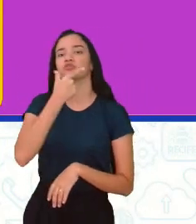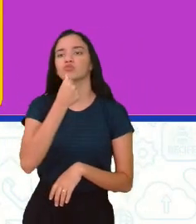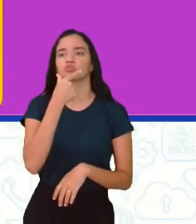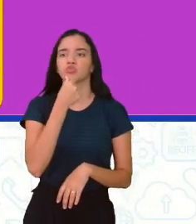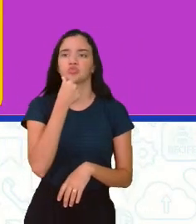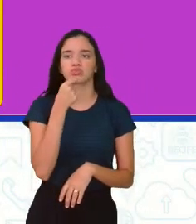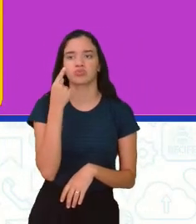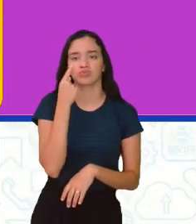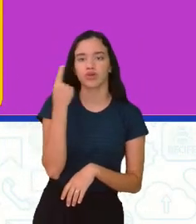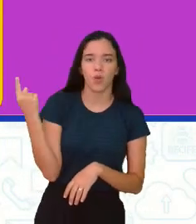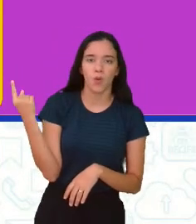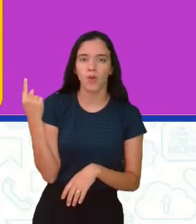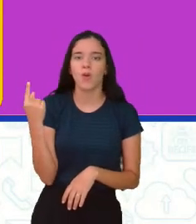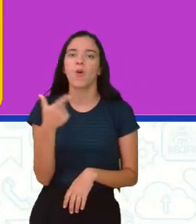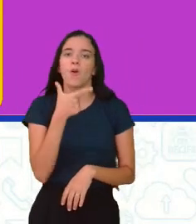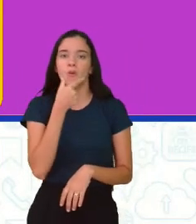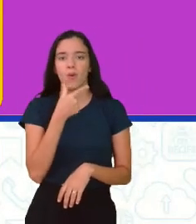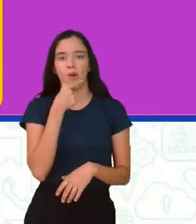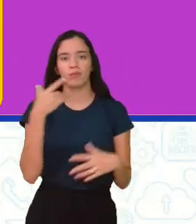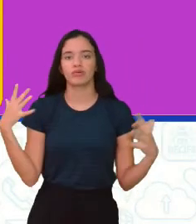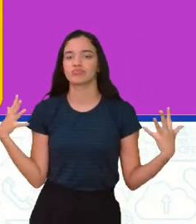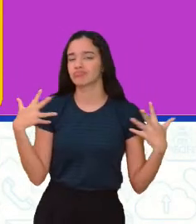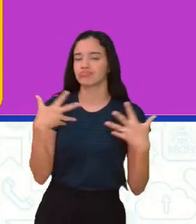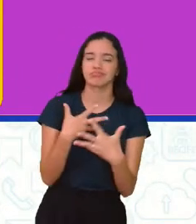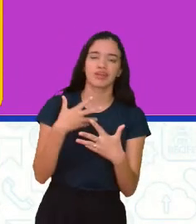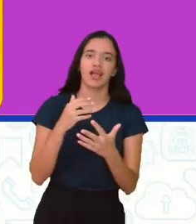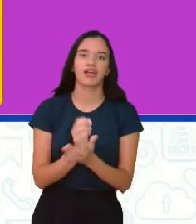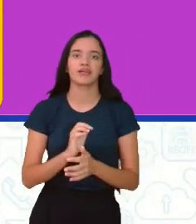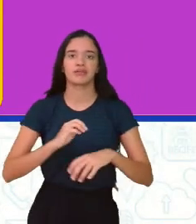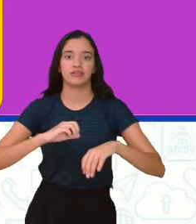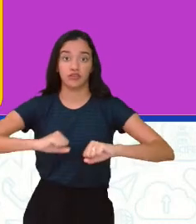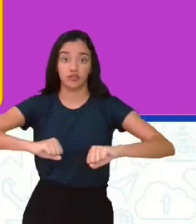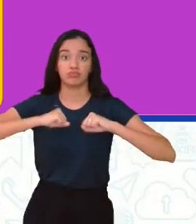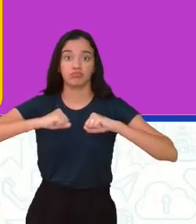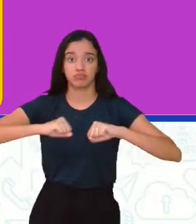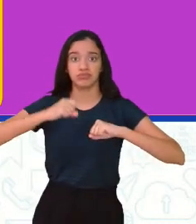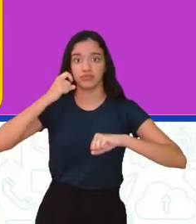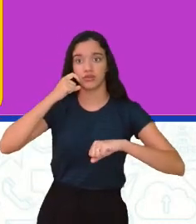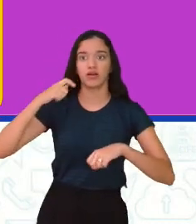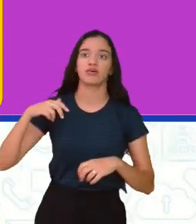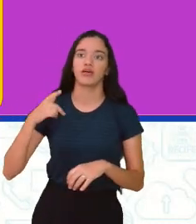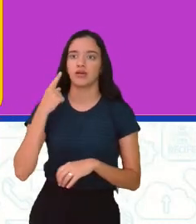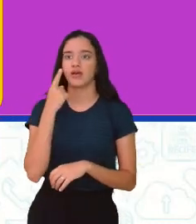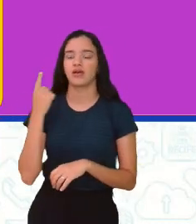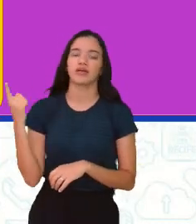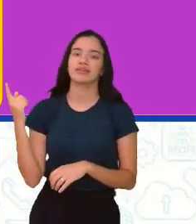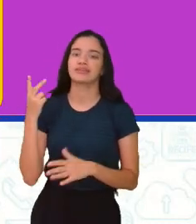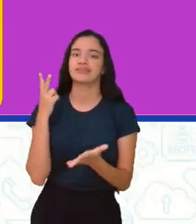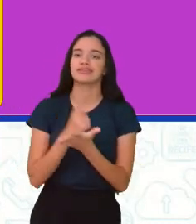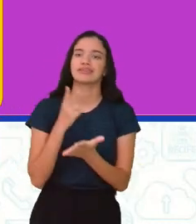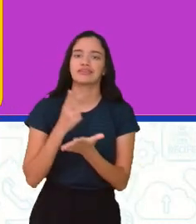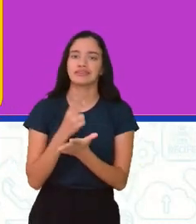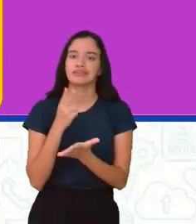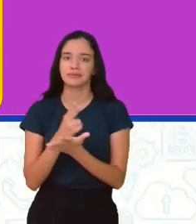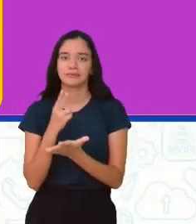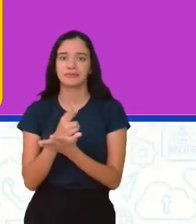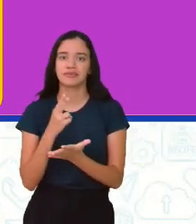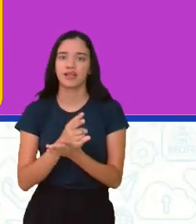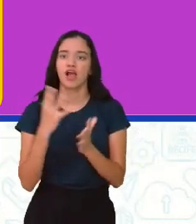O cara fenômeno aí do atletismo, né? Com a sua marca de sempre aí fazendo, né? O